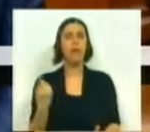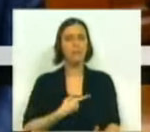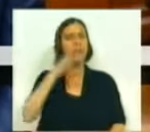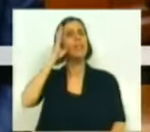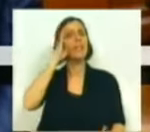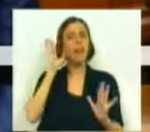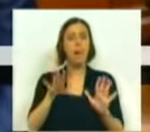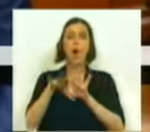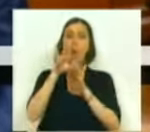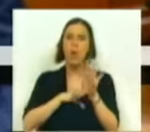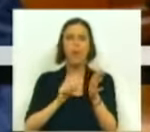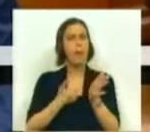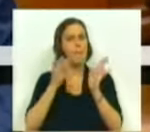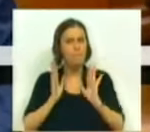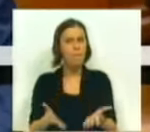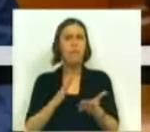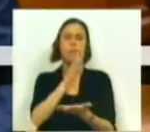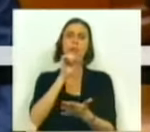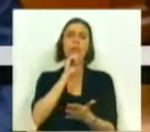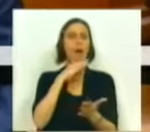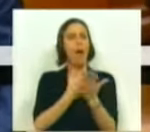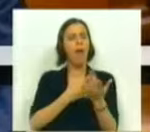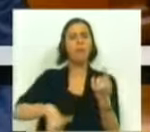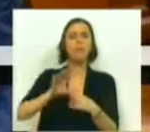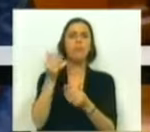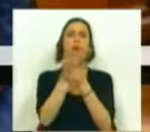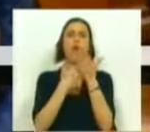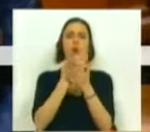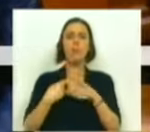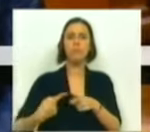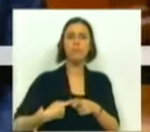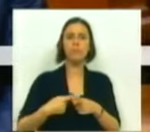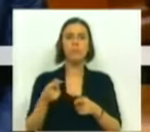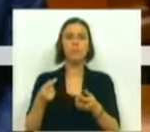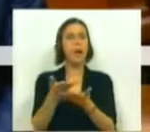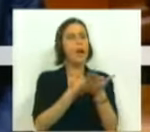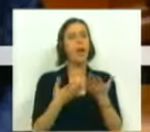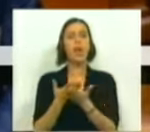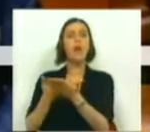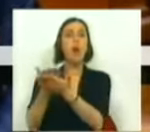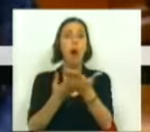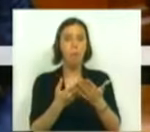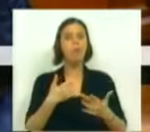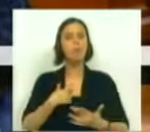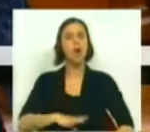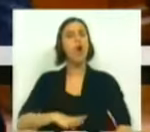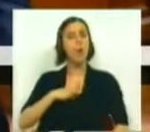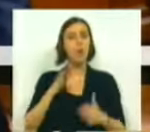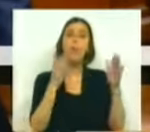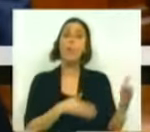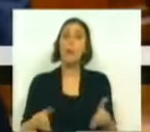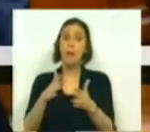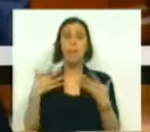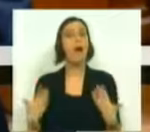todavia, que é uma condição necessária para proporcionar um ambiente económico atrativo para os agentes económicos. E estamos confiantes no